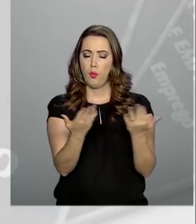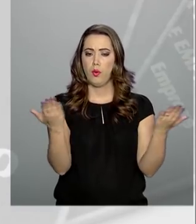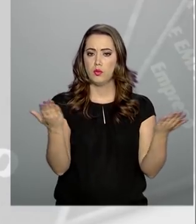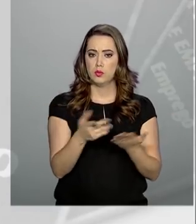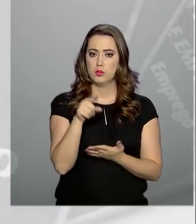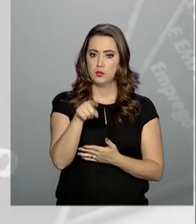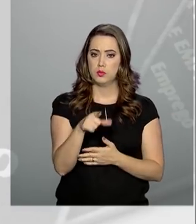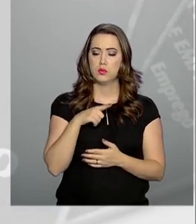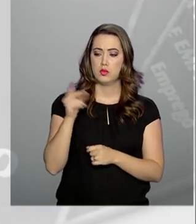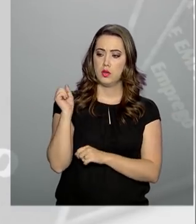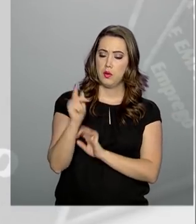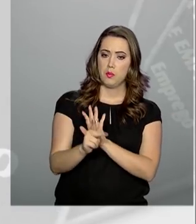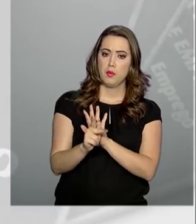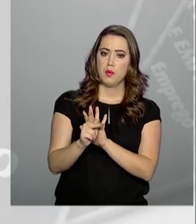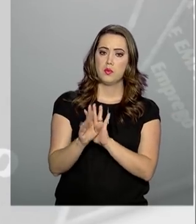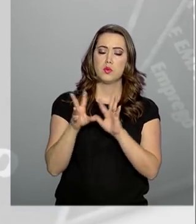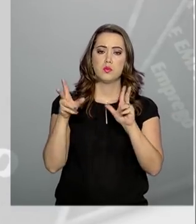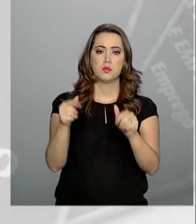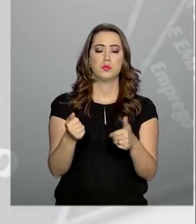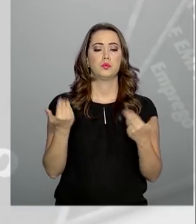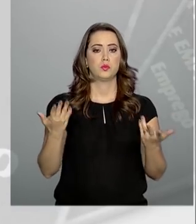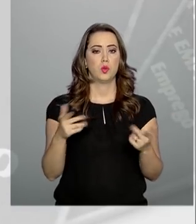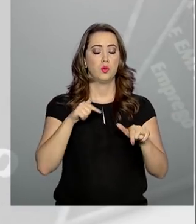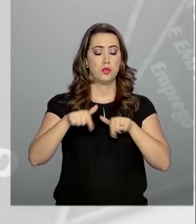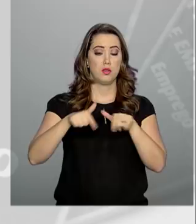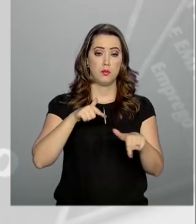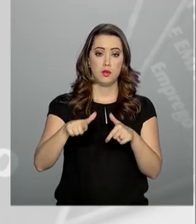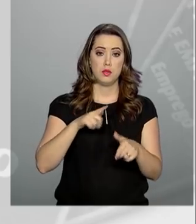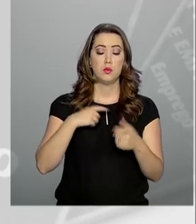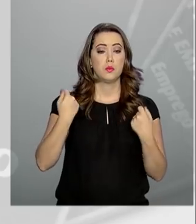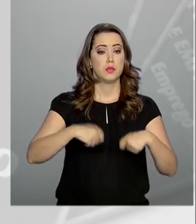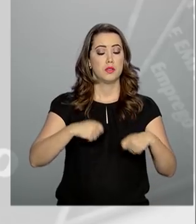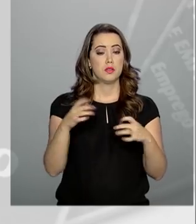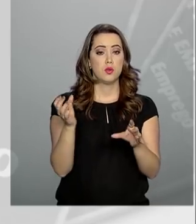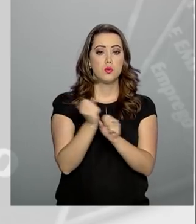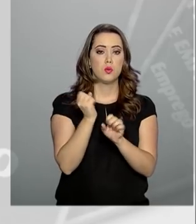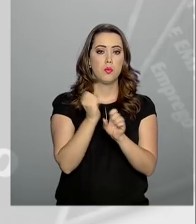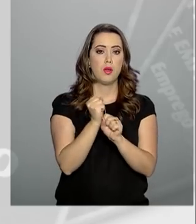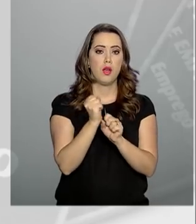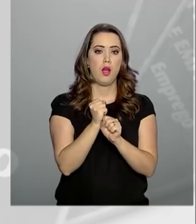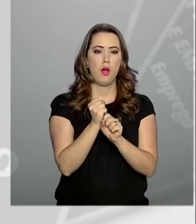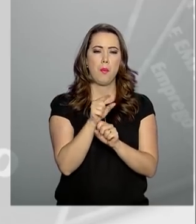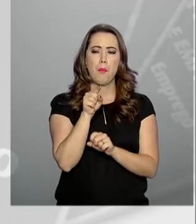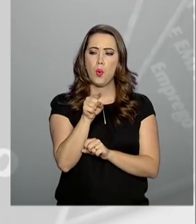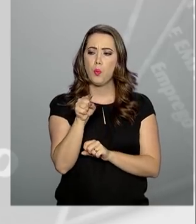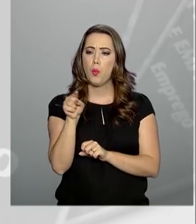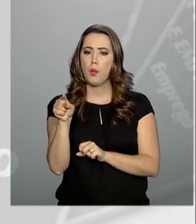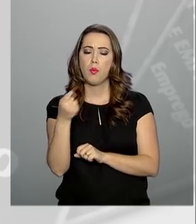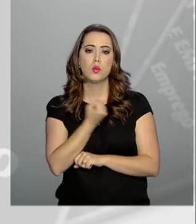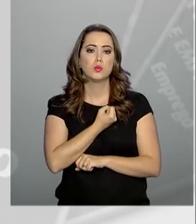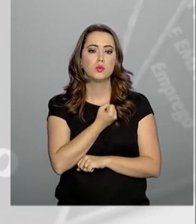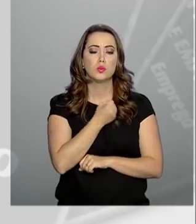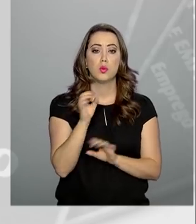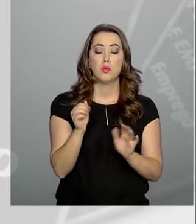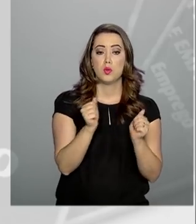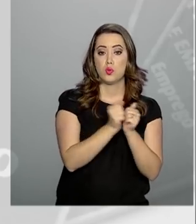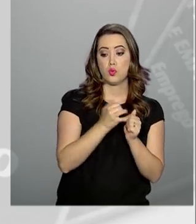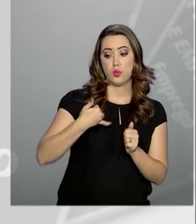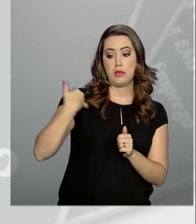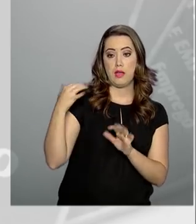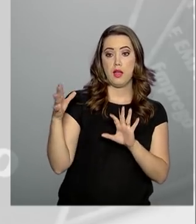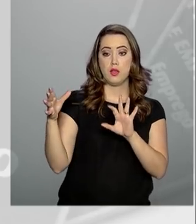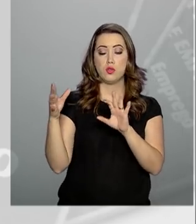atual para ter a aposentadoria integral. O trabalhador precisa somar pontos com o tempo de contribuição, mais a idade.